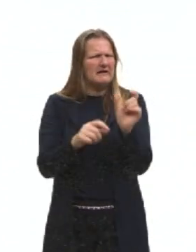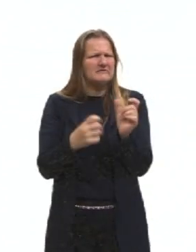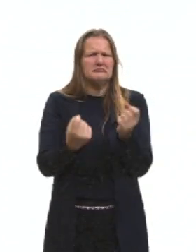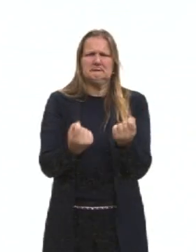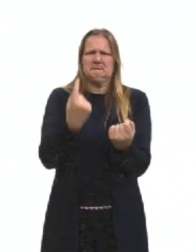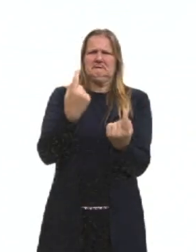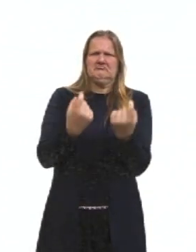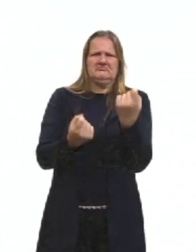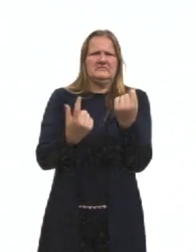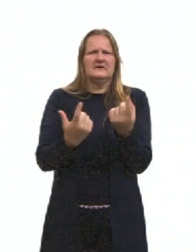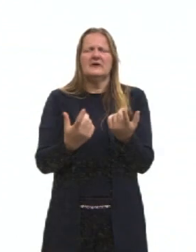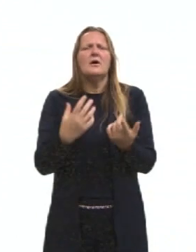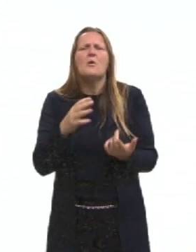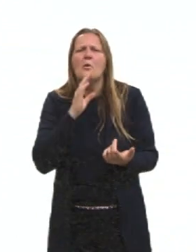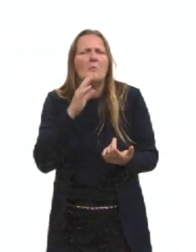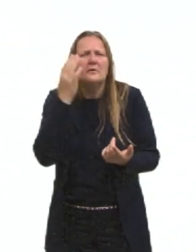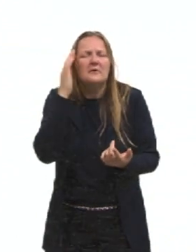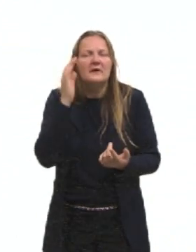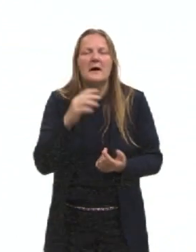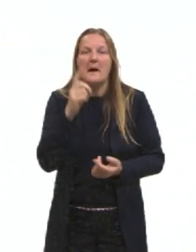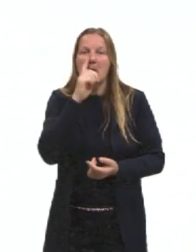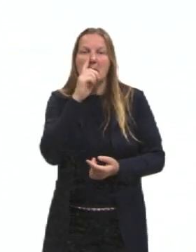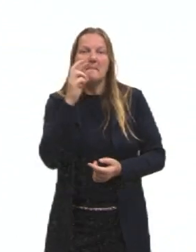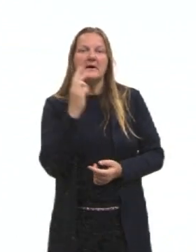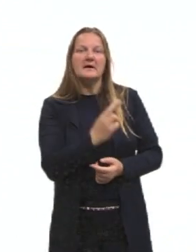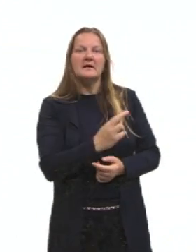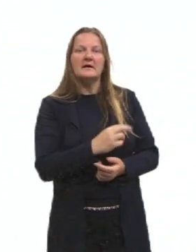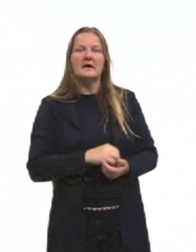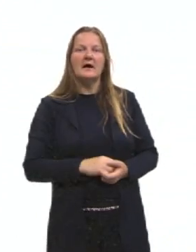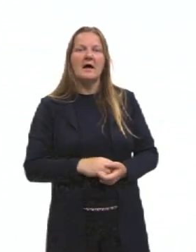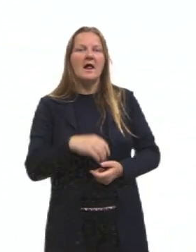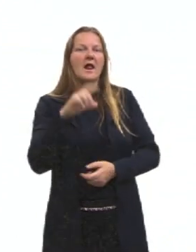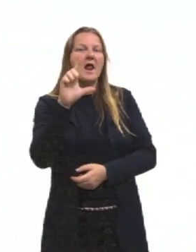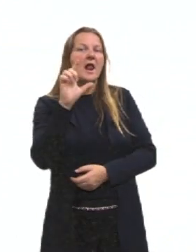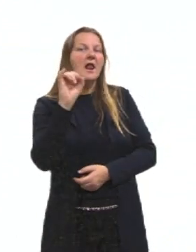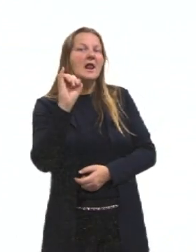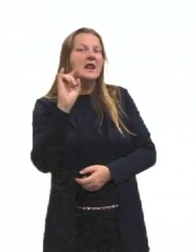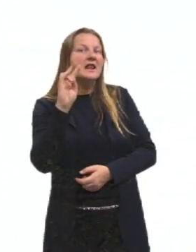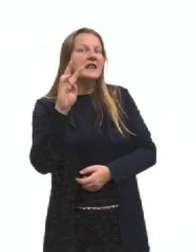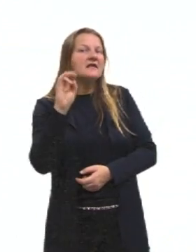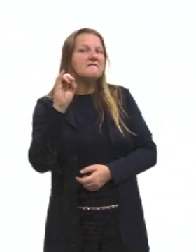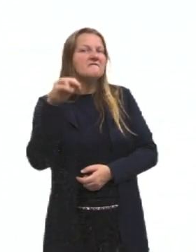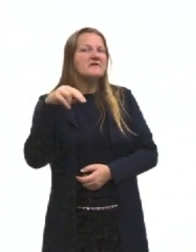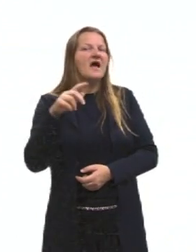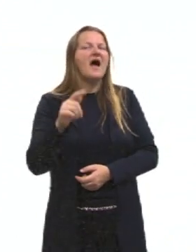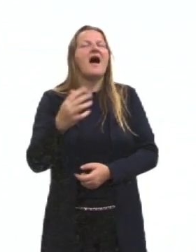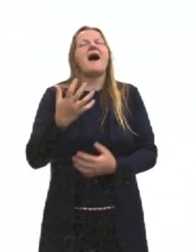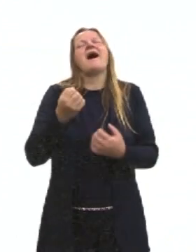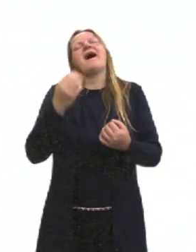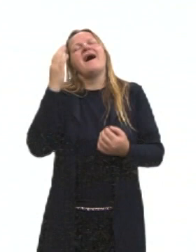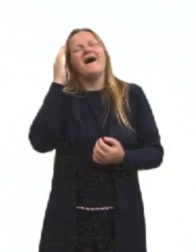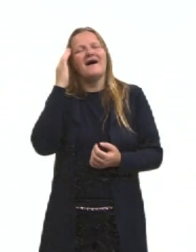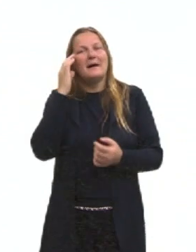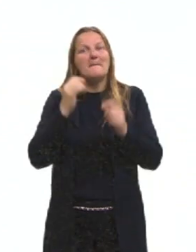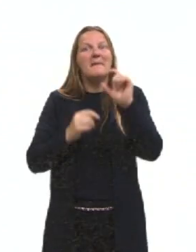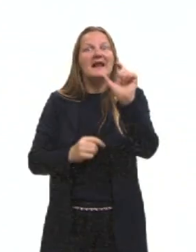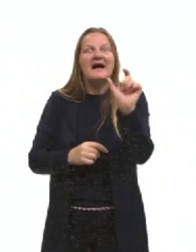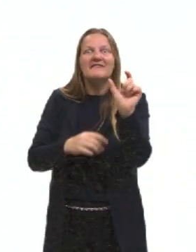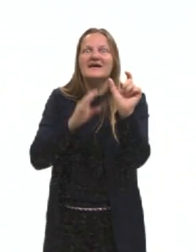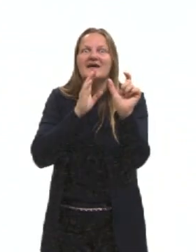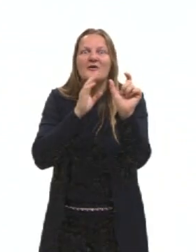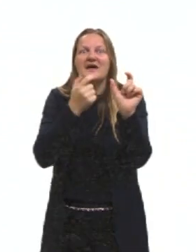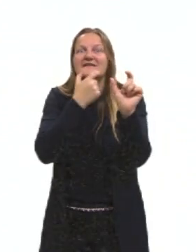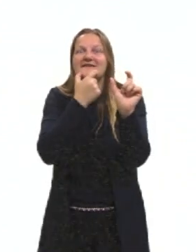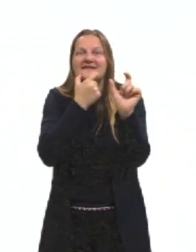estar? Ué, aí a mãe responde, é living. Aí ela responde, é bom. Aí ela sabe o que